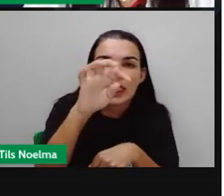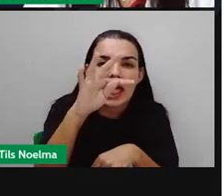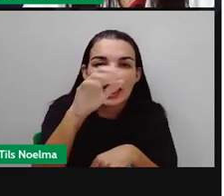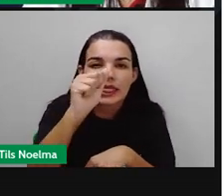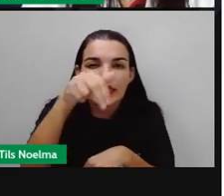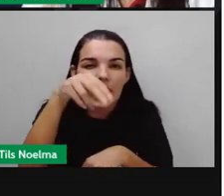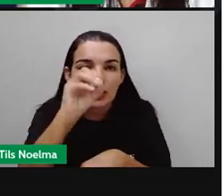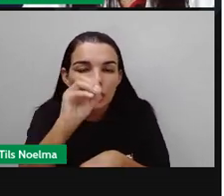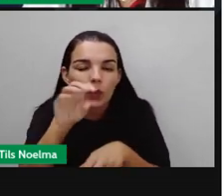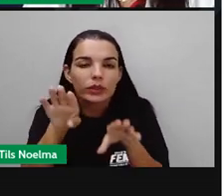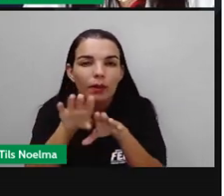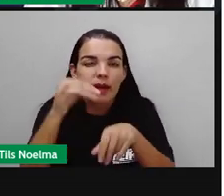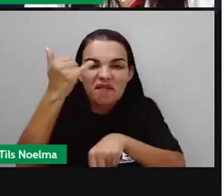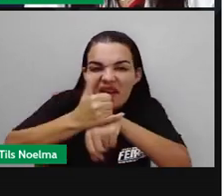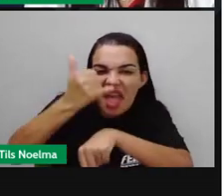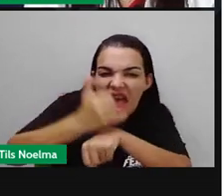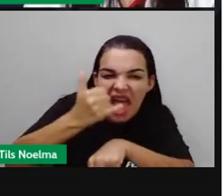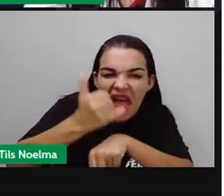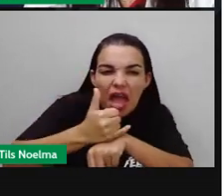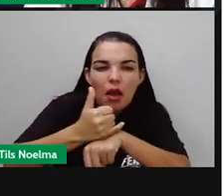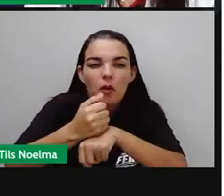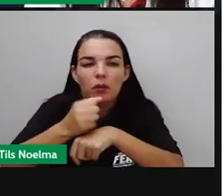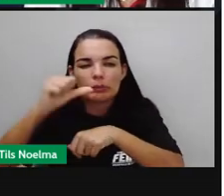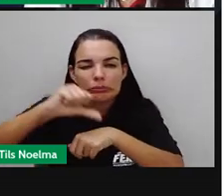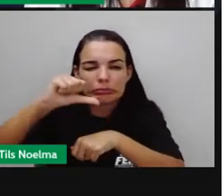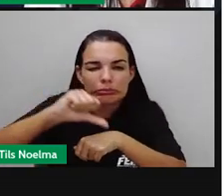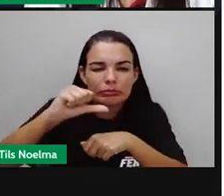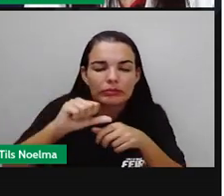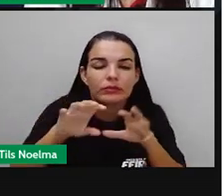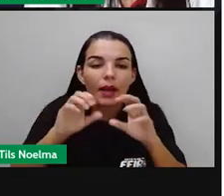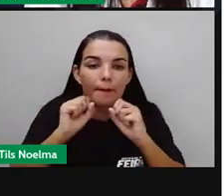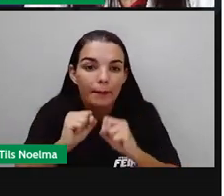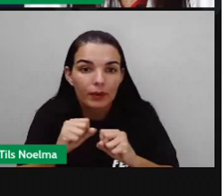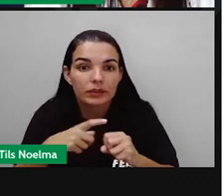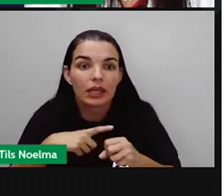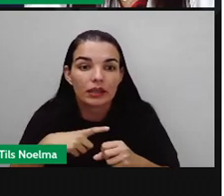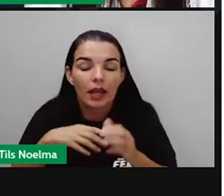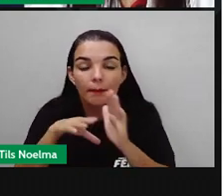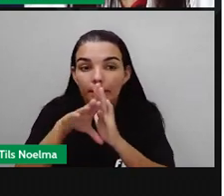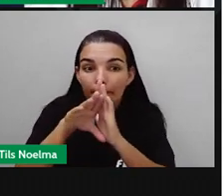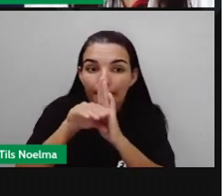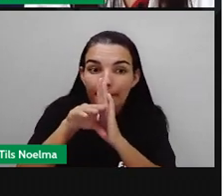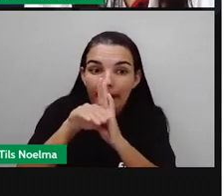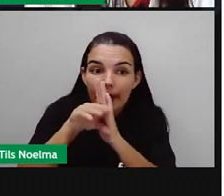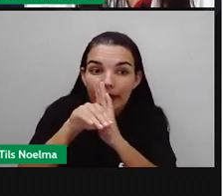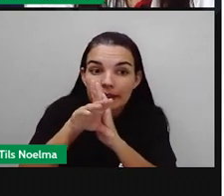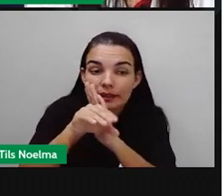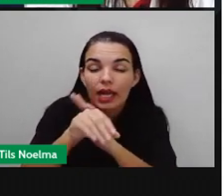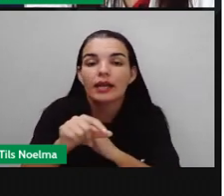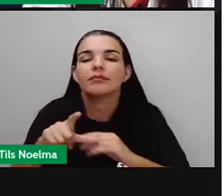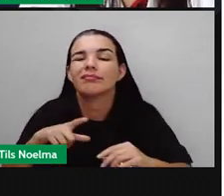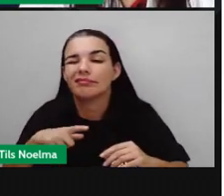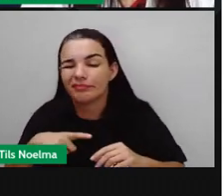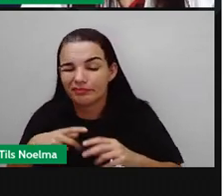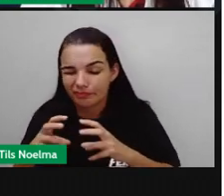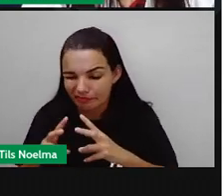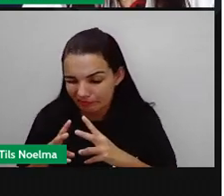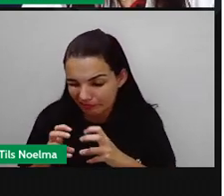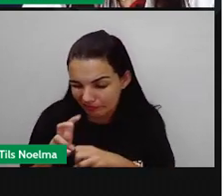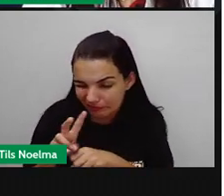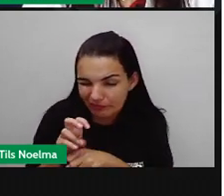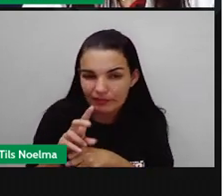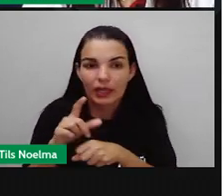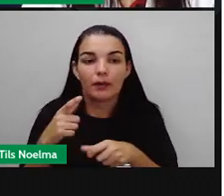ferrugem, né? Ferros enferrujados ali pode apresentar uma bactéria. E essa bactéria, ela